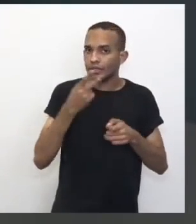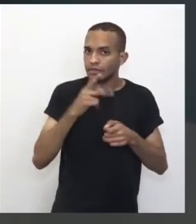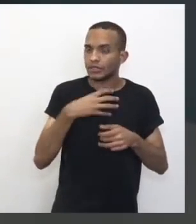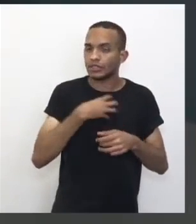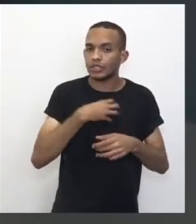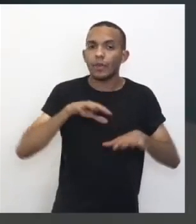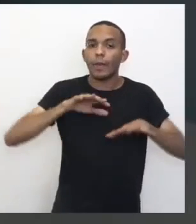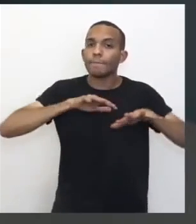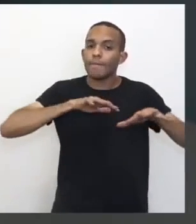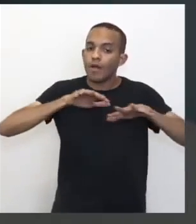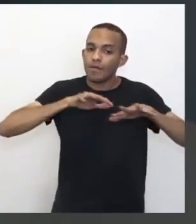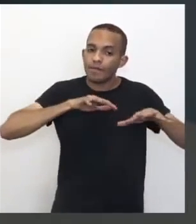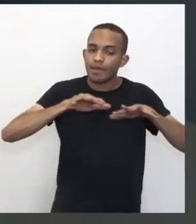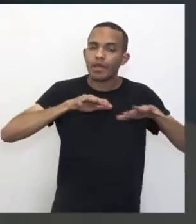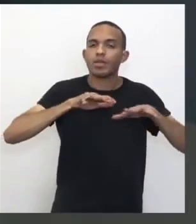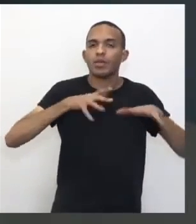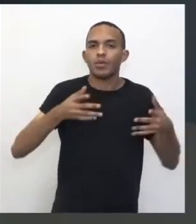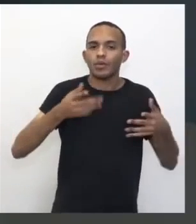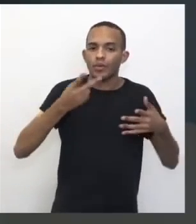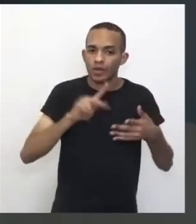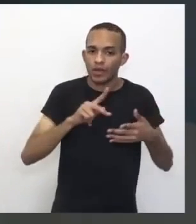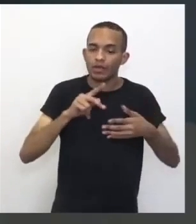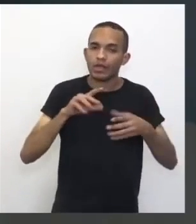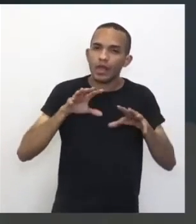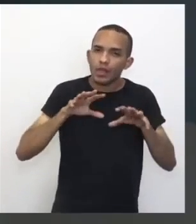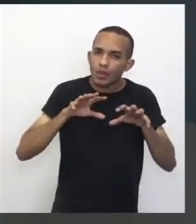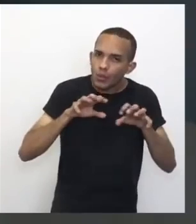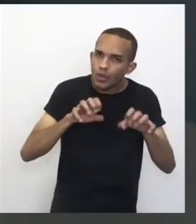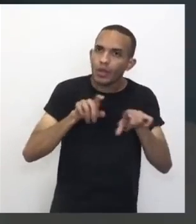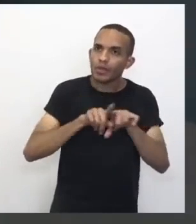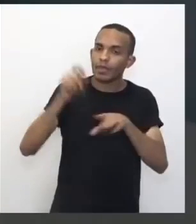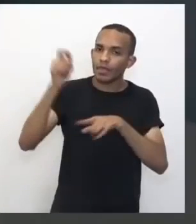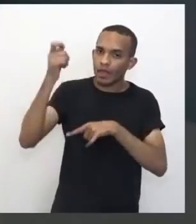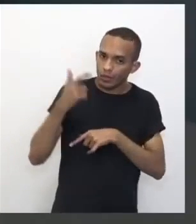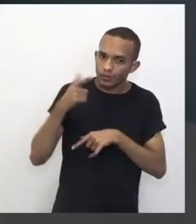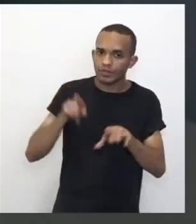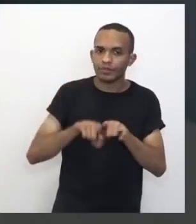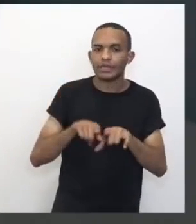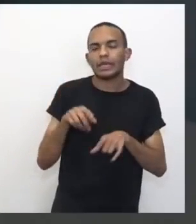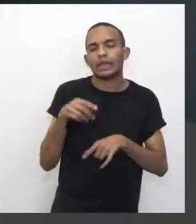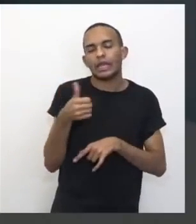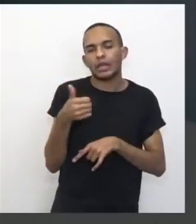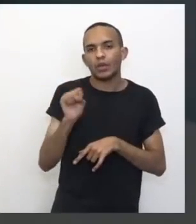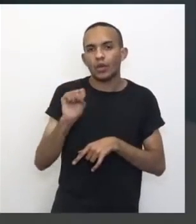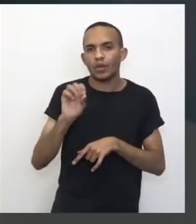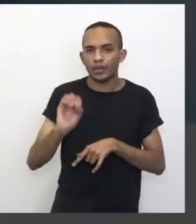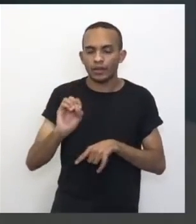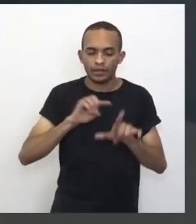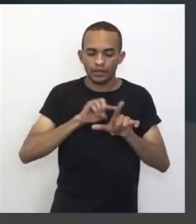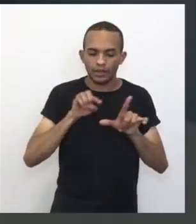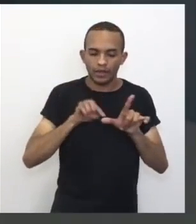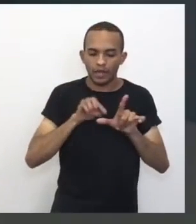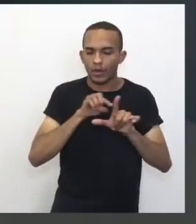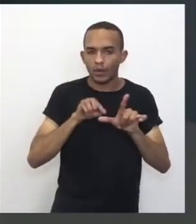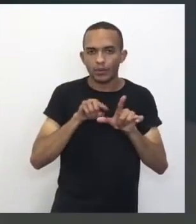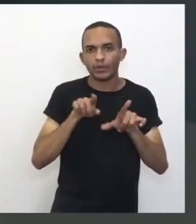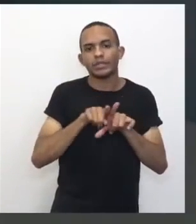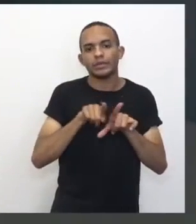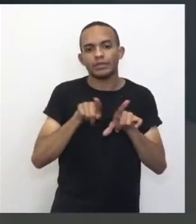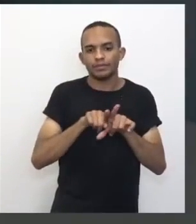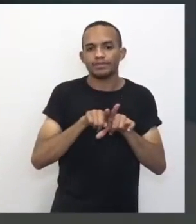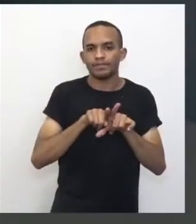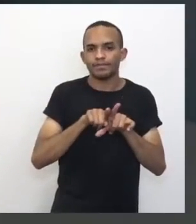movimento aqui, ó. É o ângulo, e aí eu teria só 180 graus, né? Que é a ideia do meio